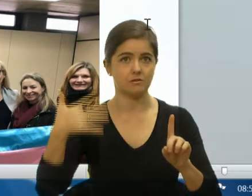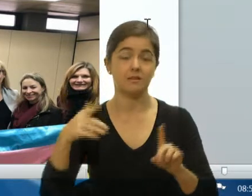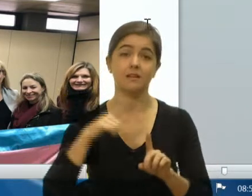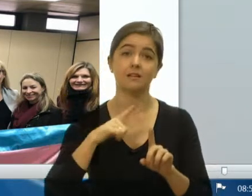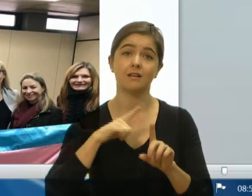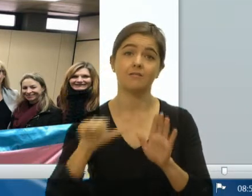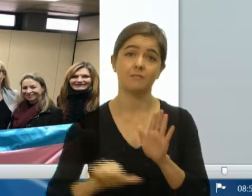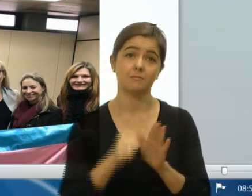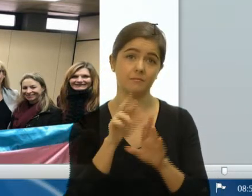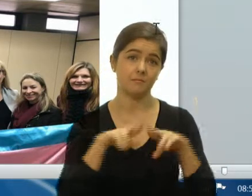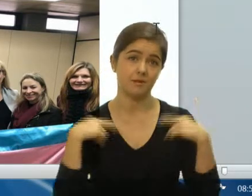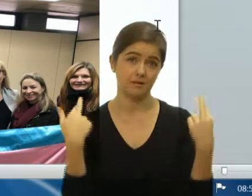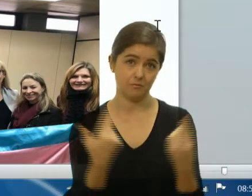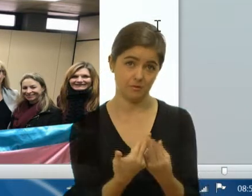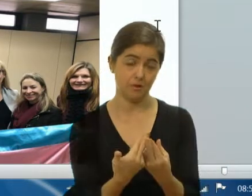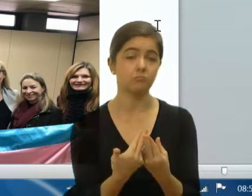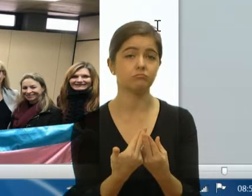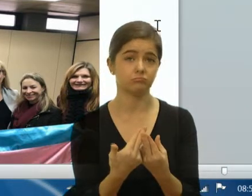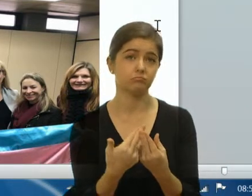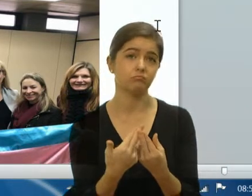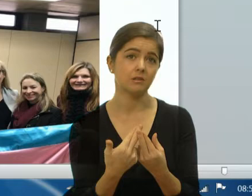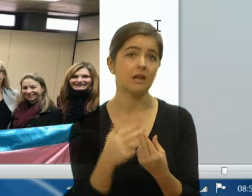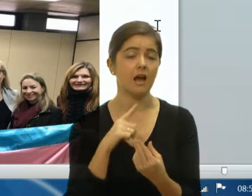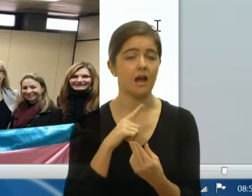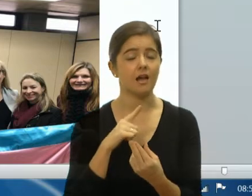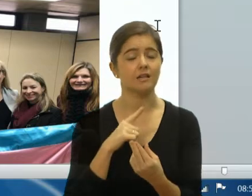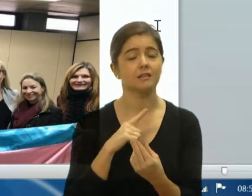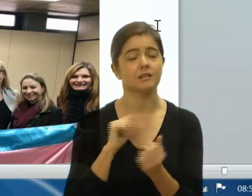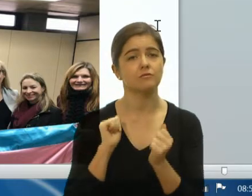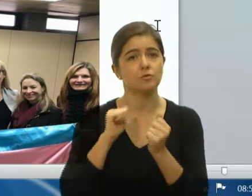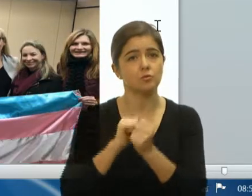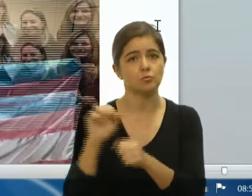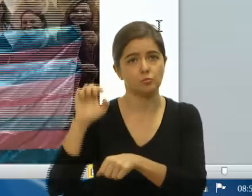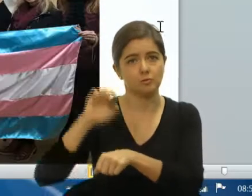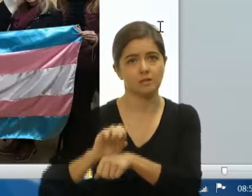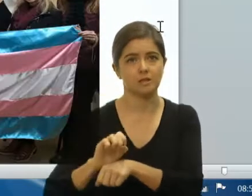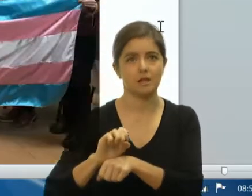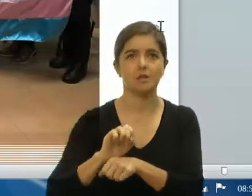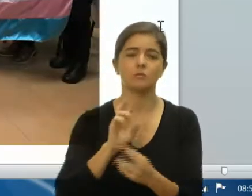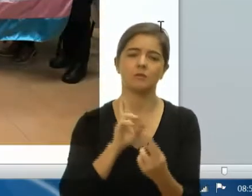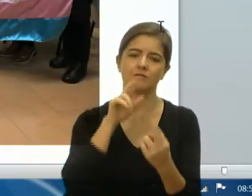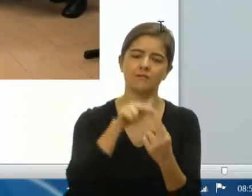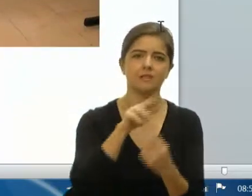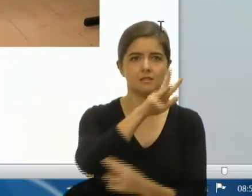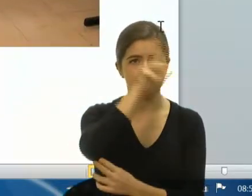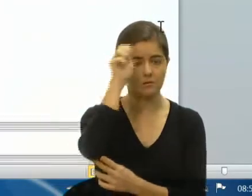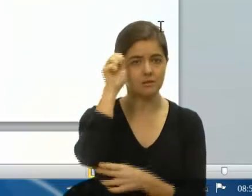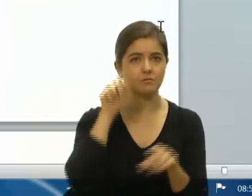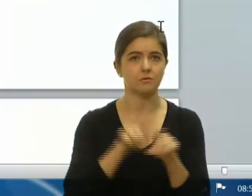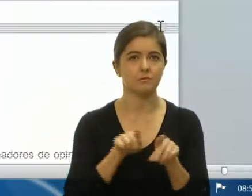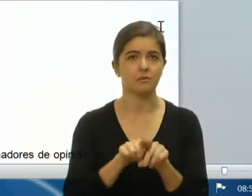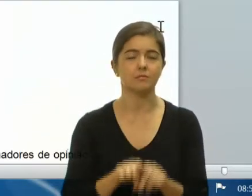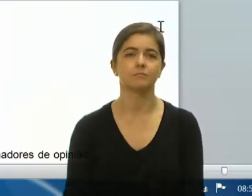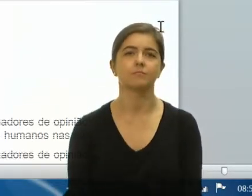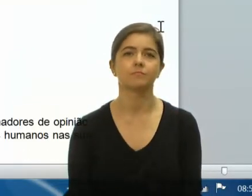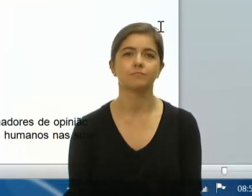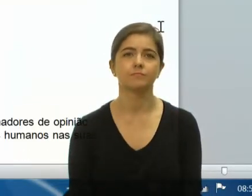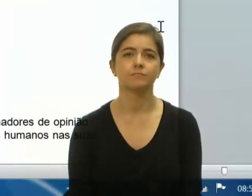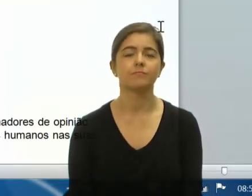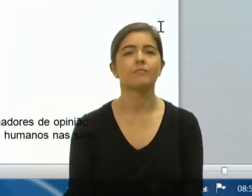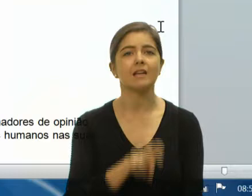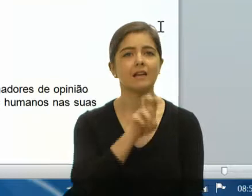o Estado, através do INUDAI, nós, centro de referência, o município, através do setor de tecnologia e a quinta